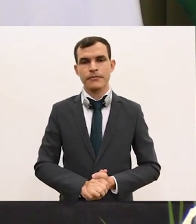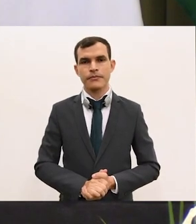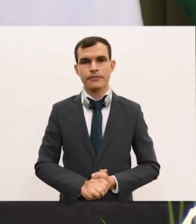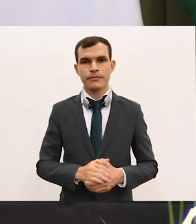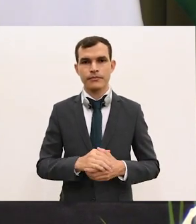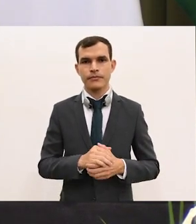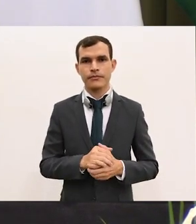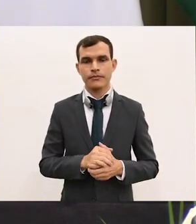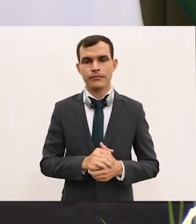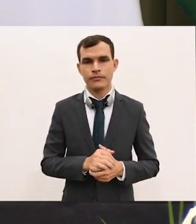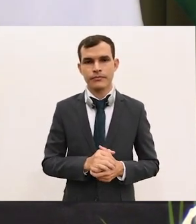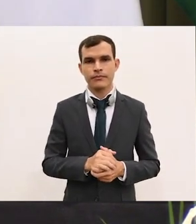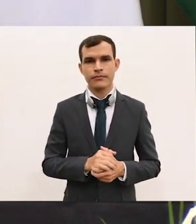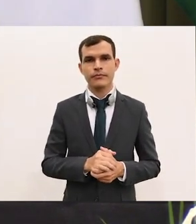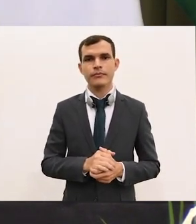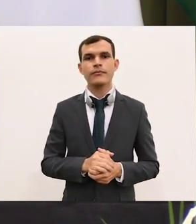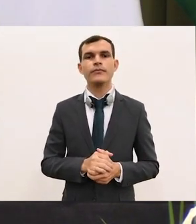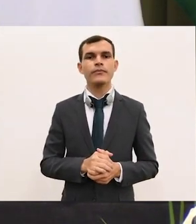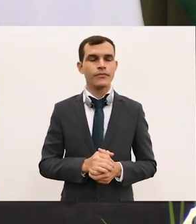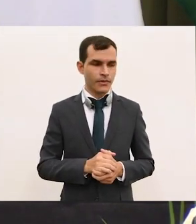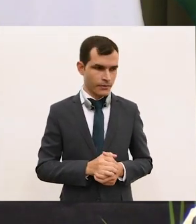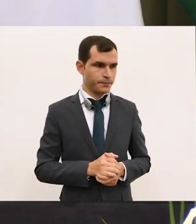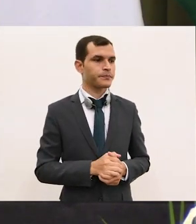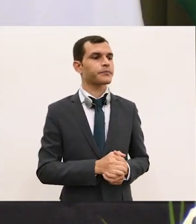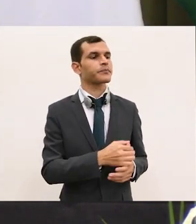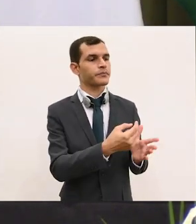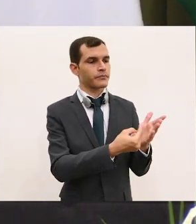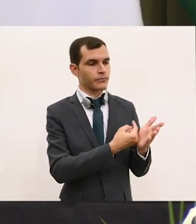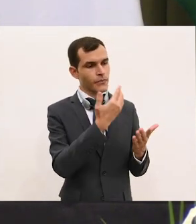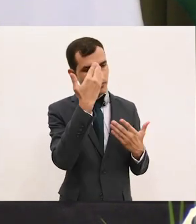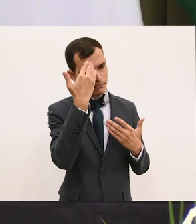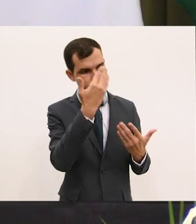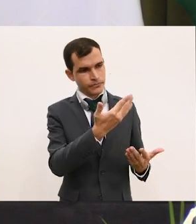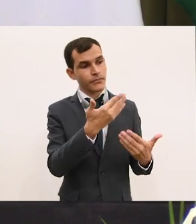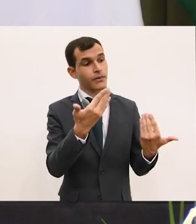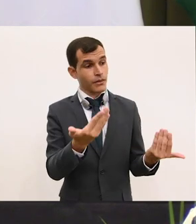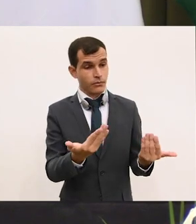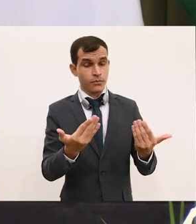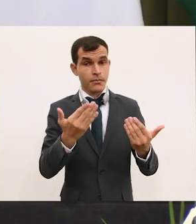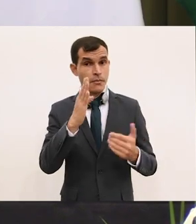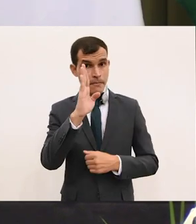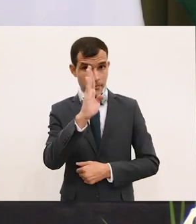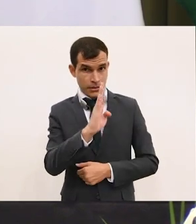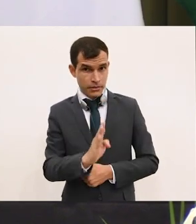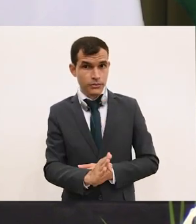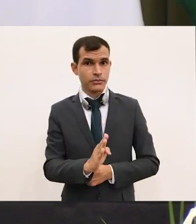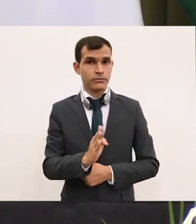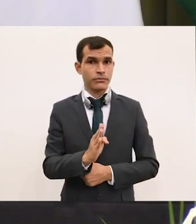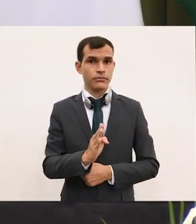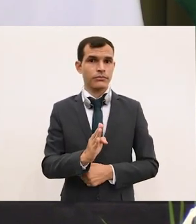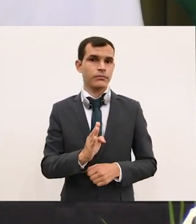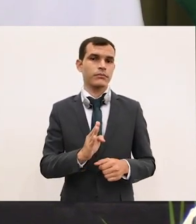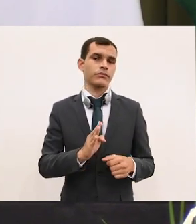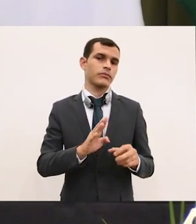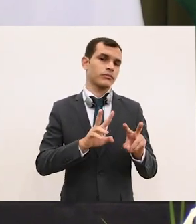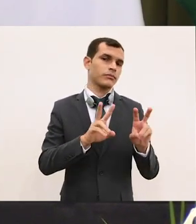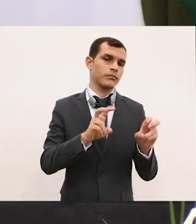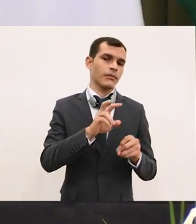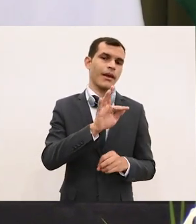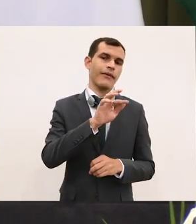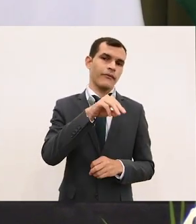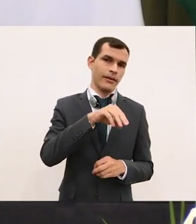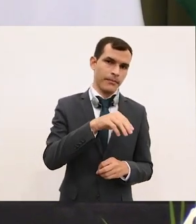Muito obrigado, Michele. A posição do Brasil em relação ao FMI Banco Mundial